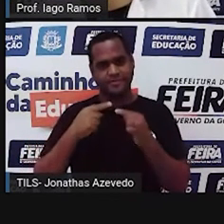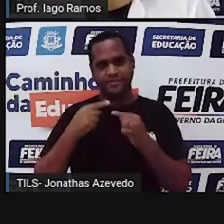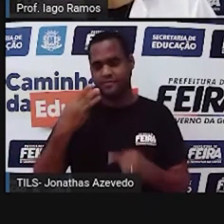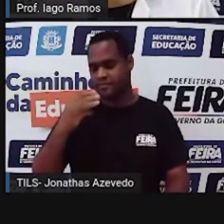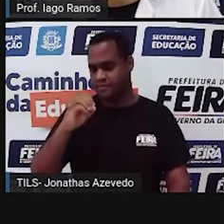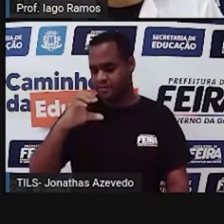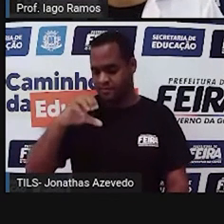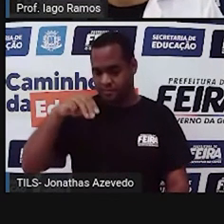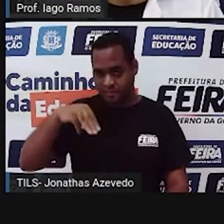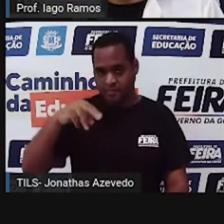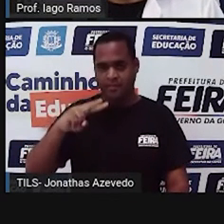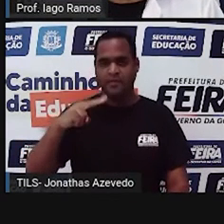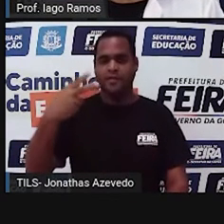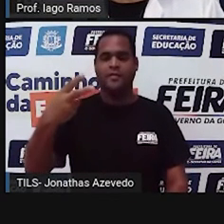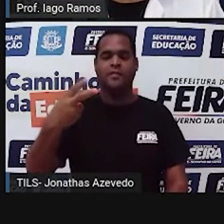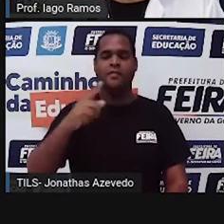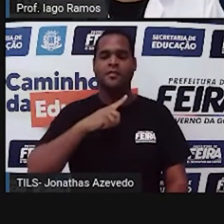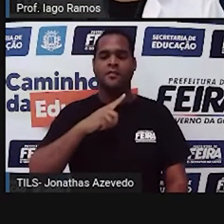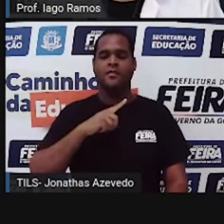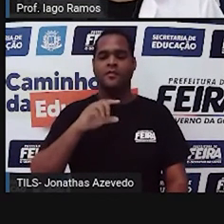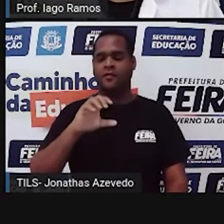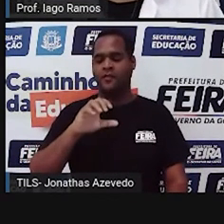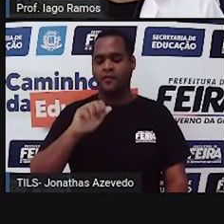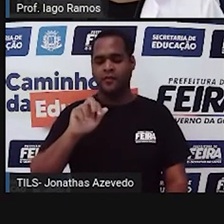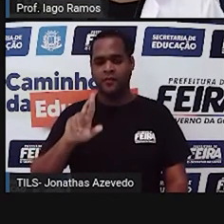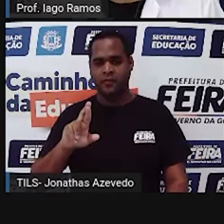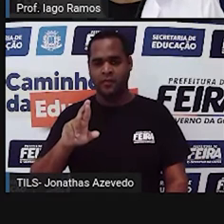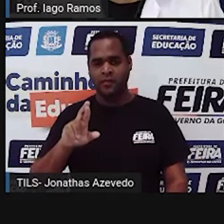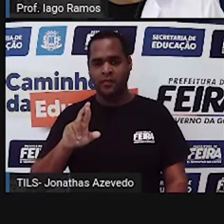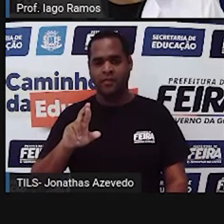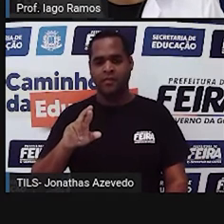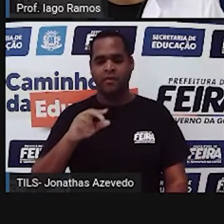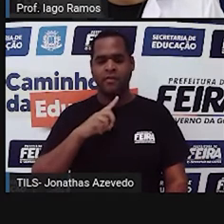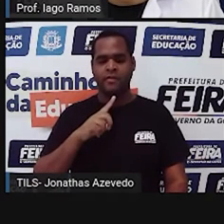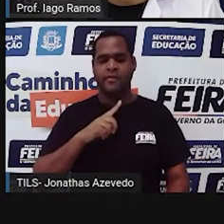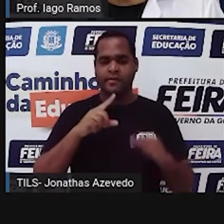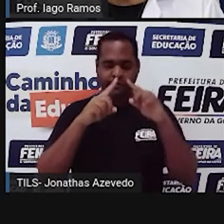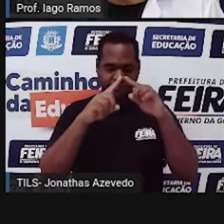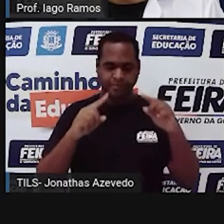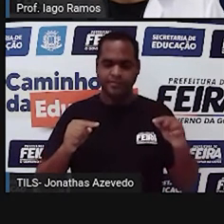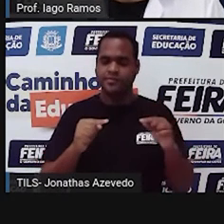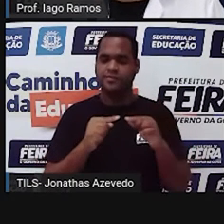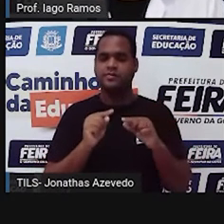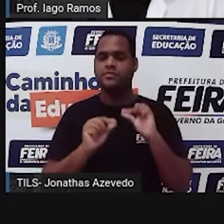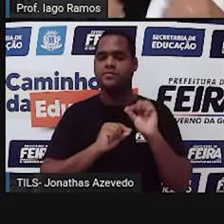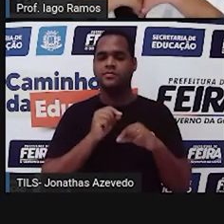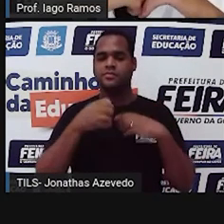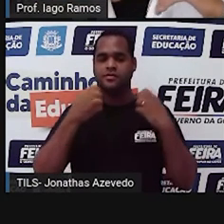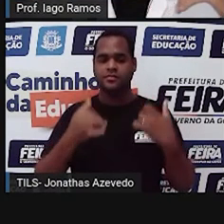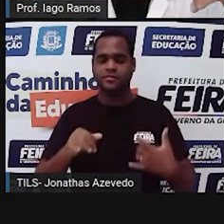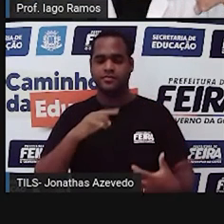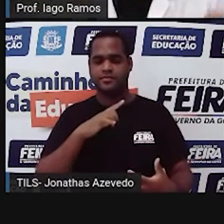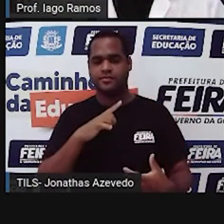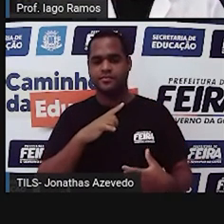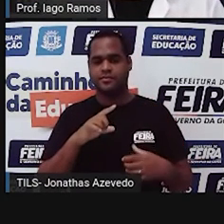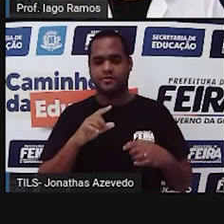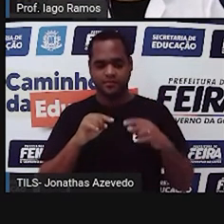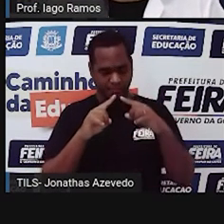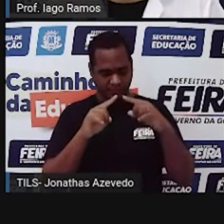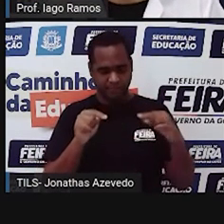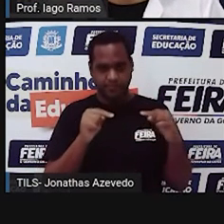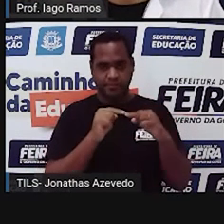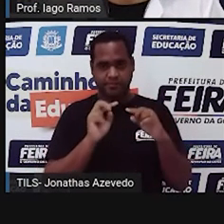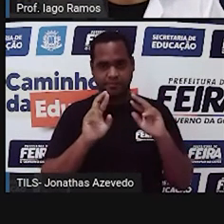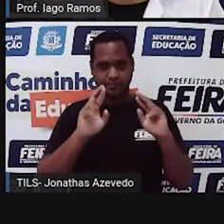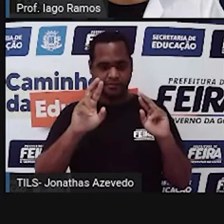quadrados. E a área dos triângulos, né? Separando agora os triângulos ali